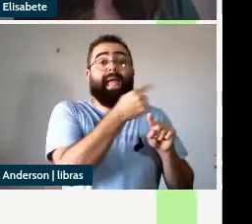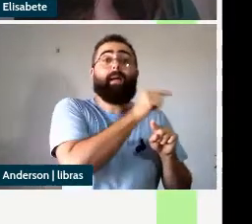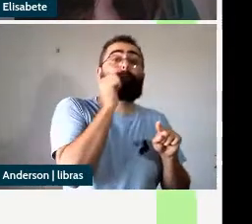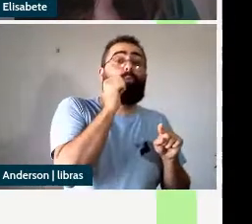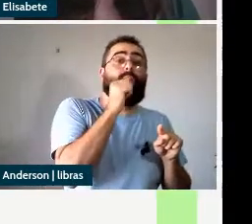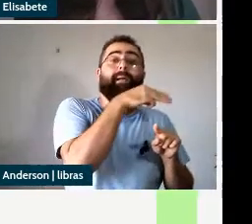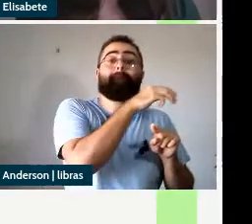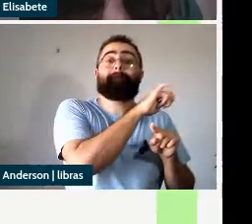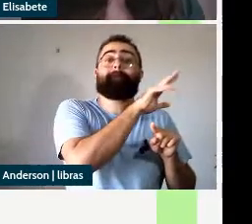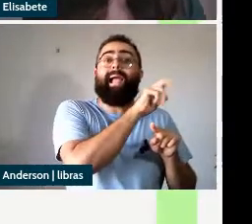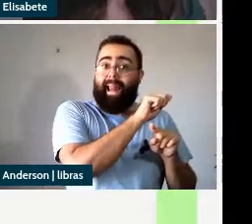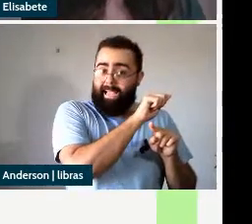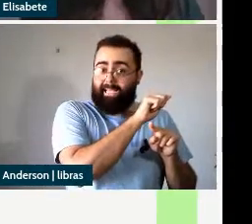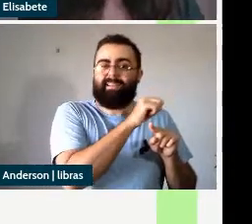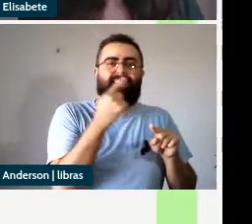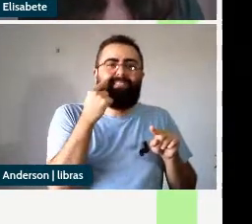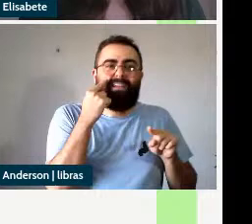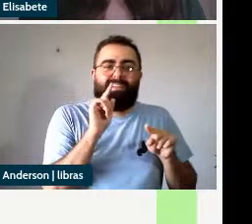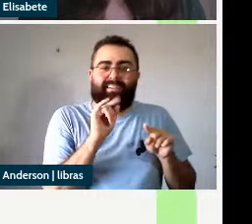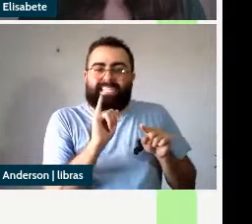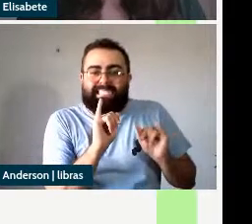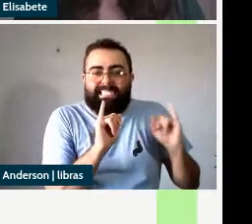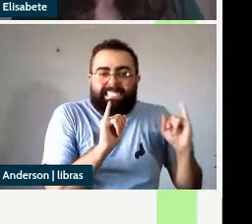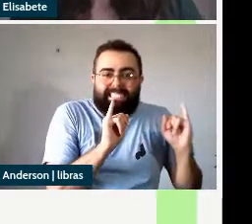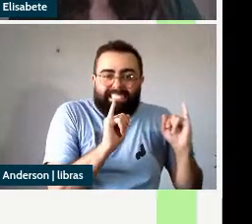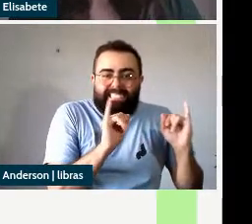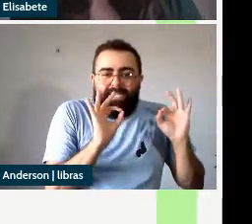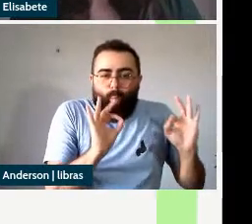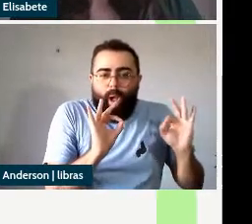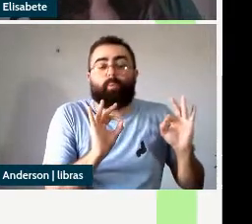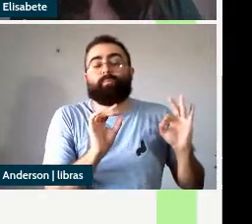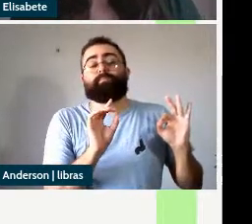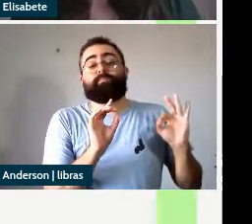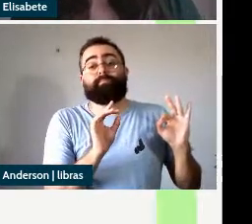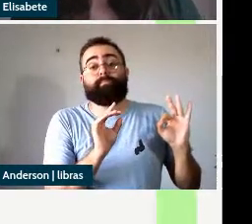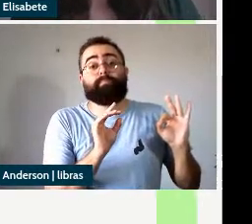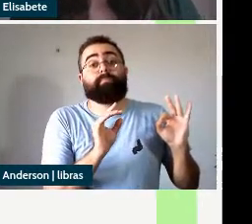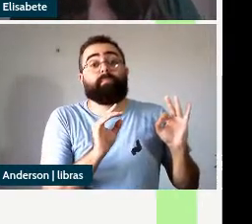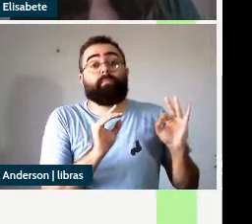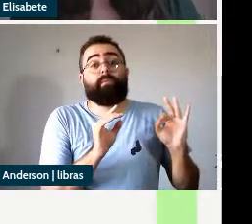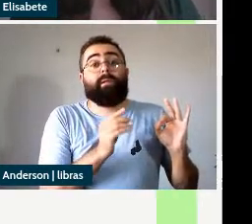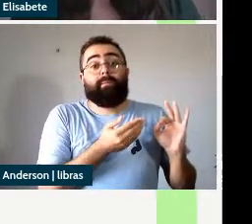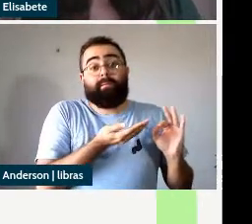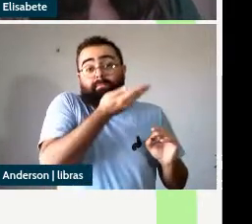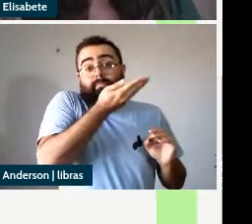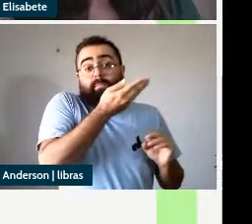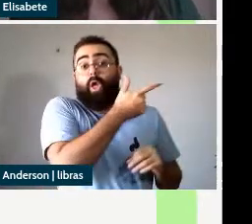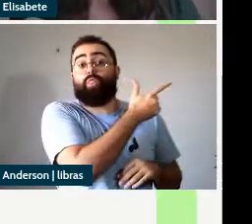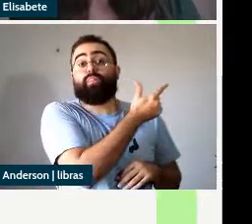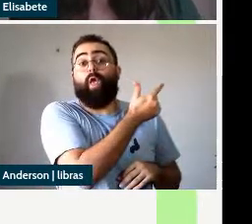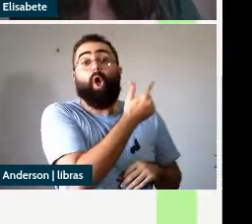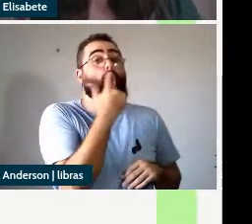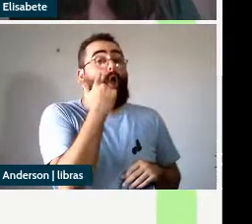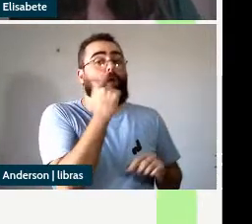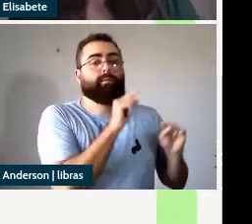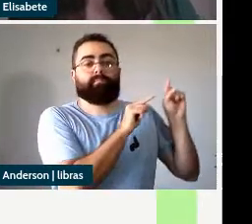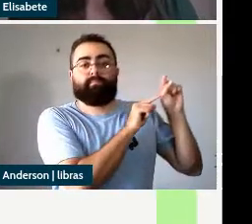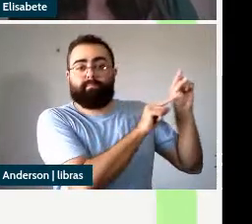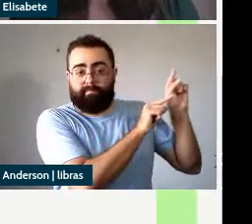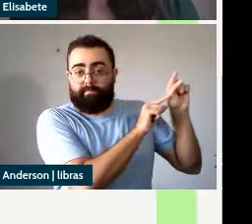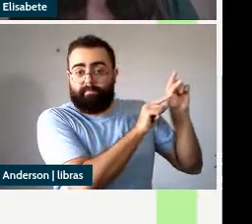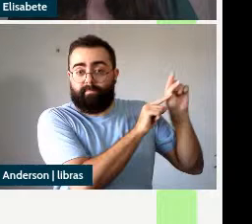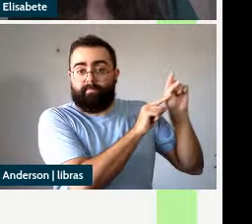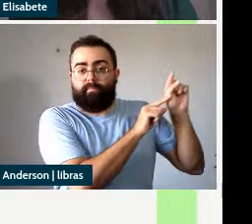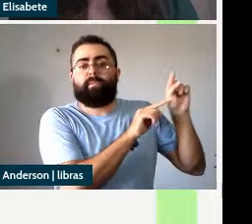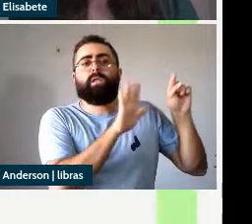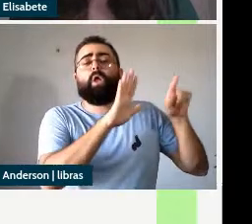isso se evidencia pela concordância o que o contraste em 12 mostra é que quando nós inserimos